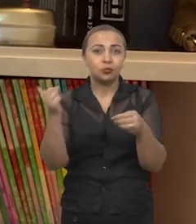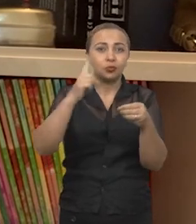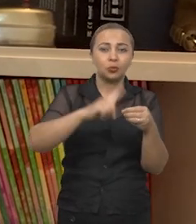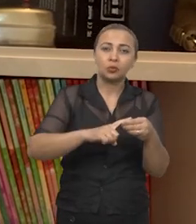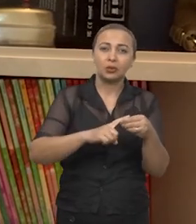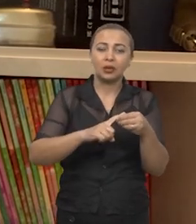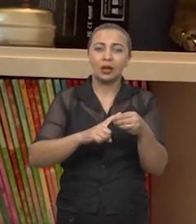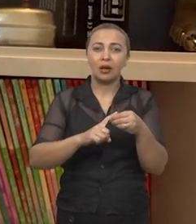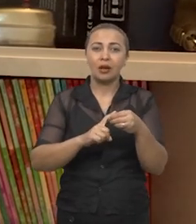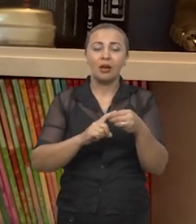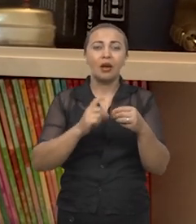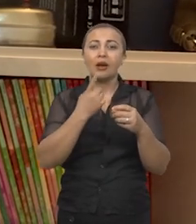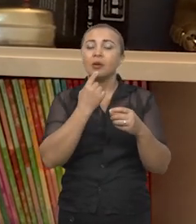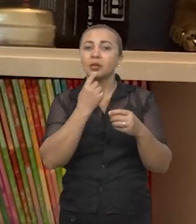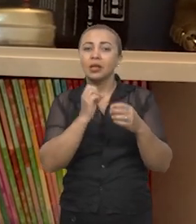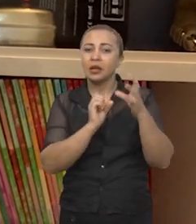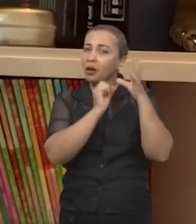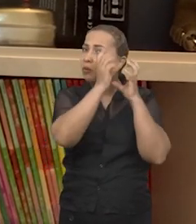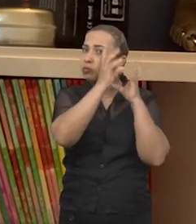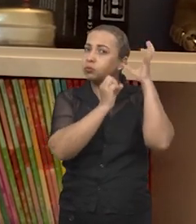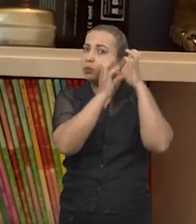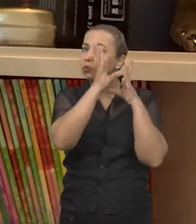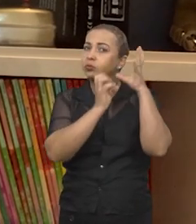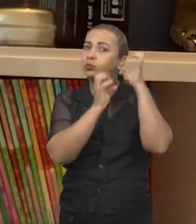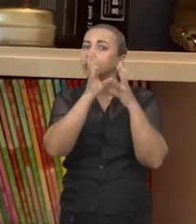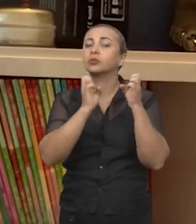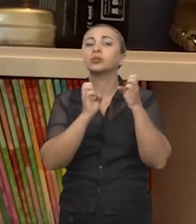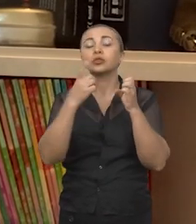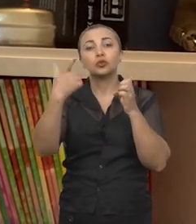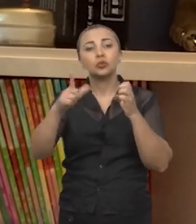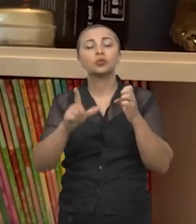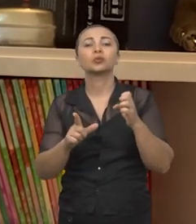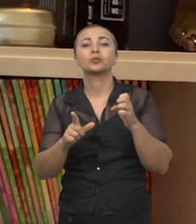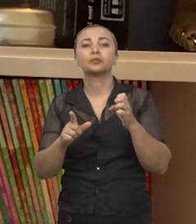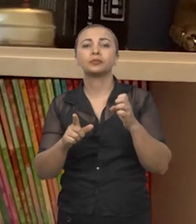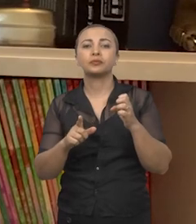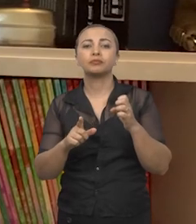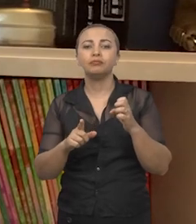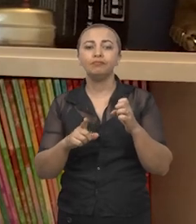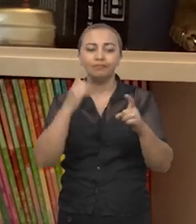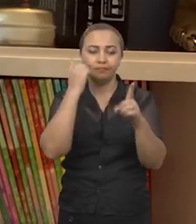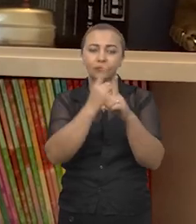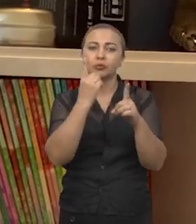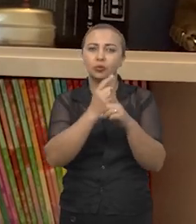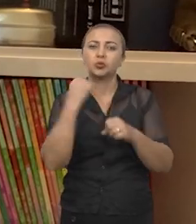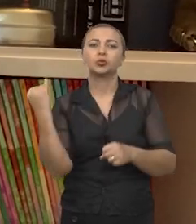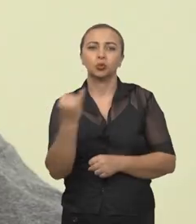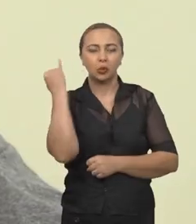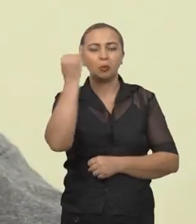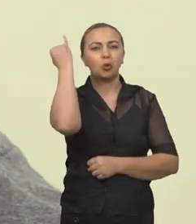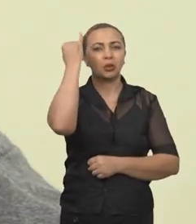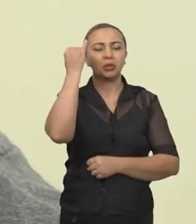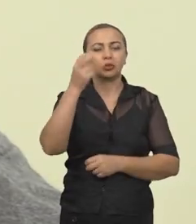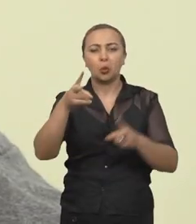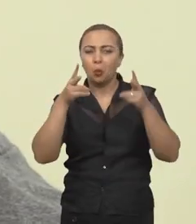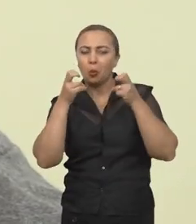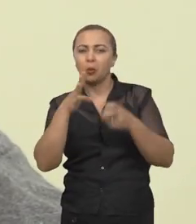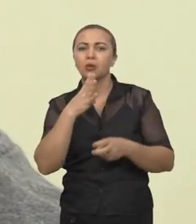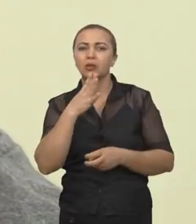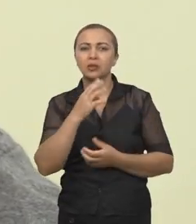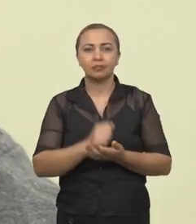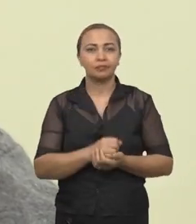a circulação cerebral na área afetada então o diagnóstico é muito importante são seis